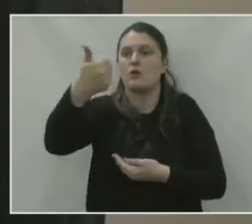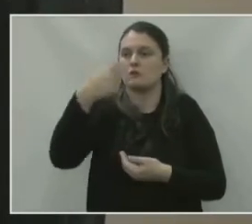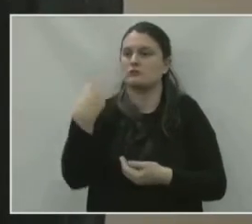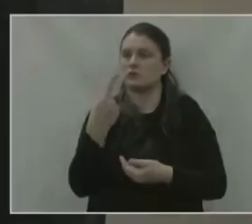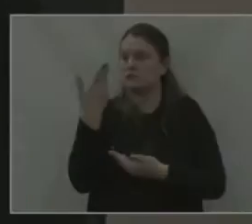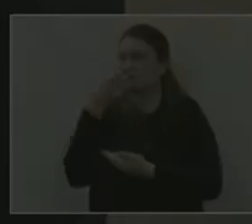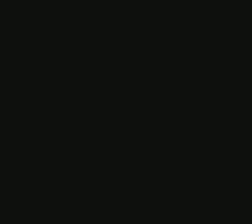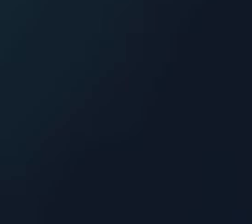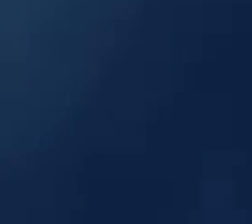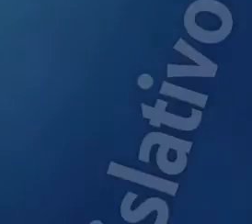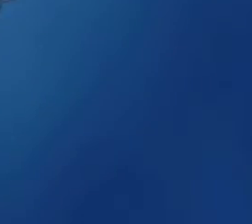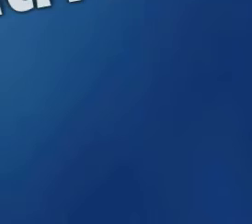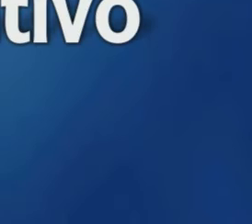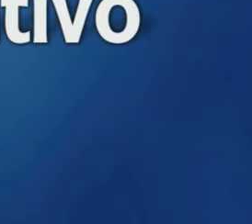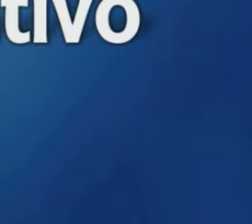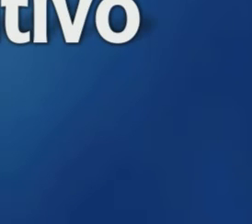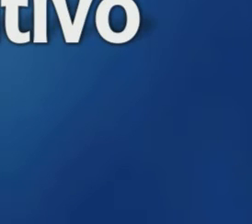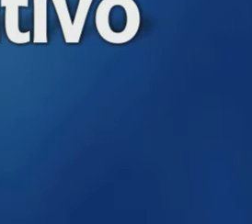Muito obrigado a todos.